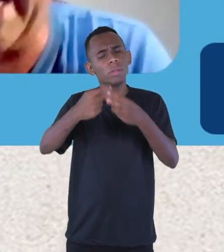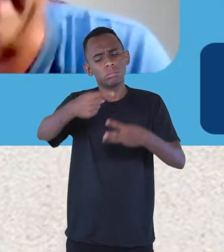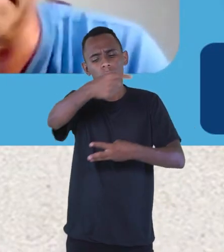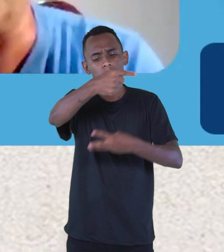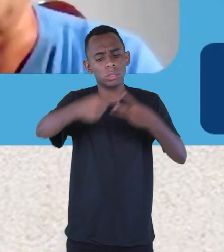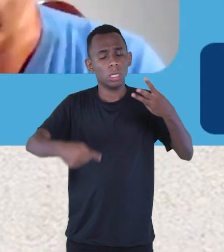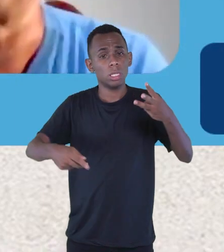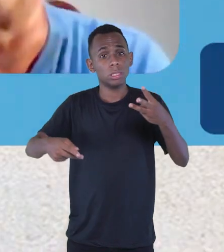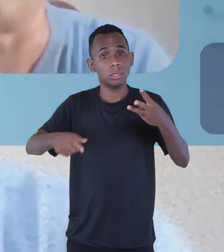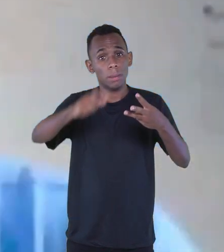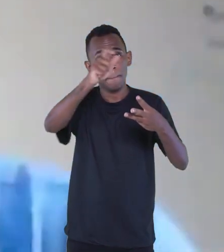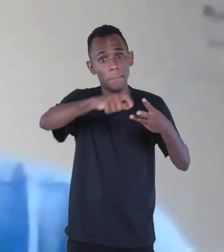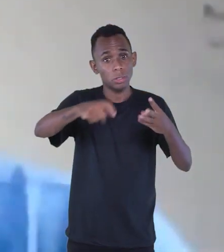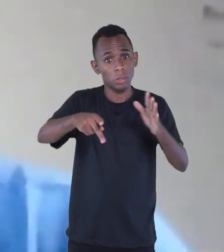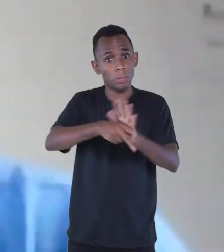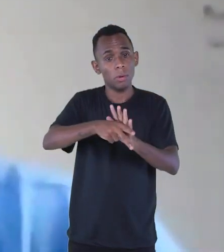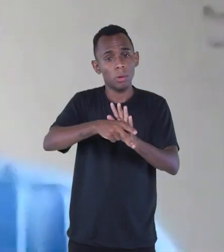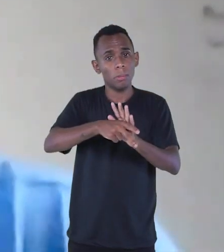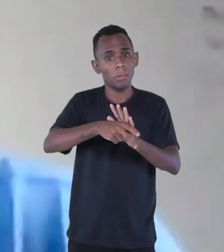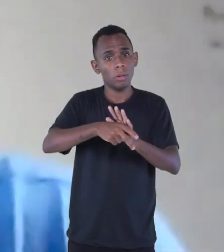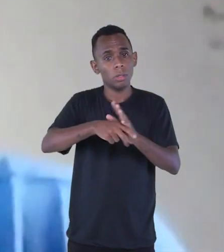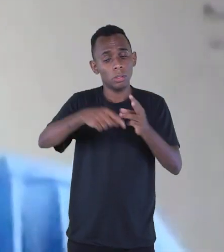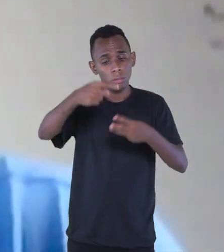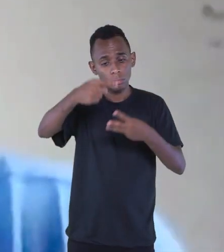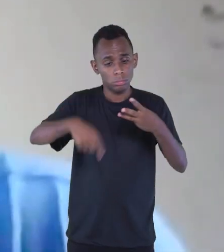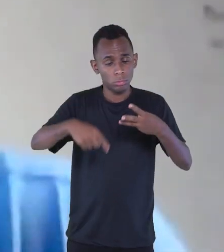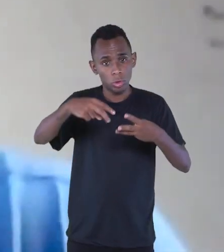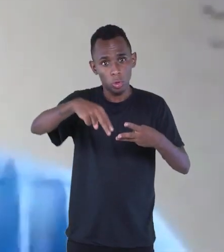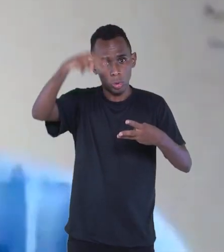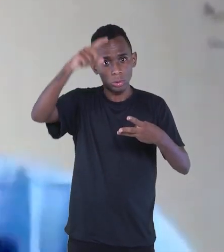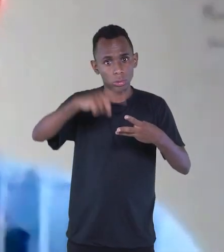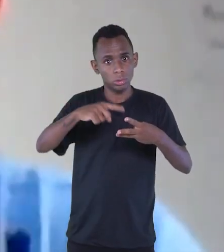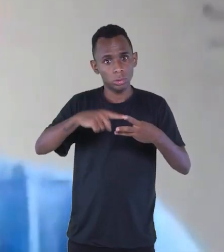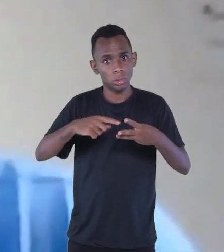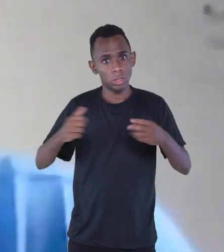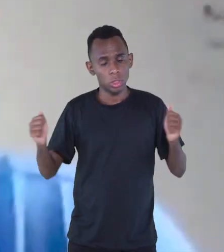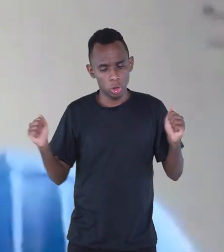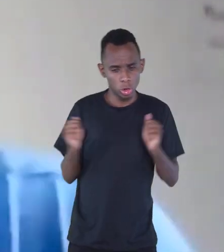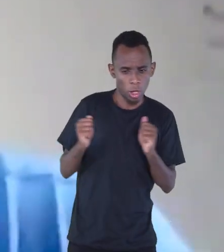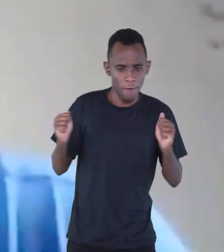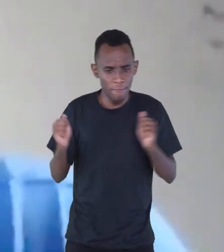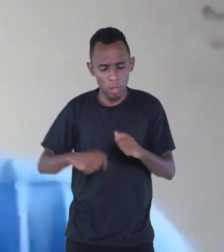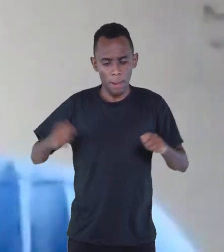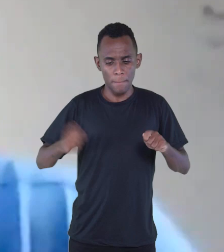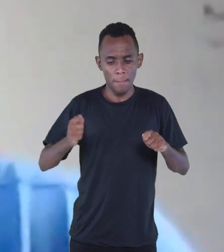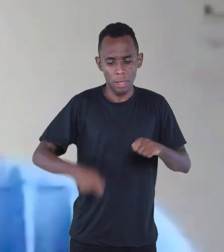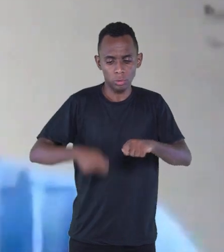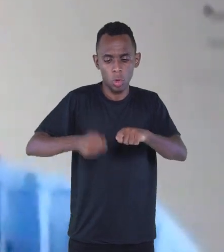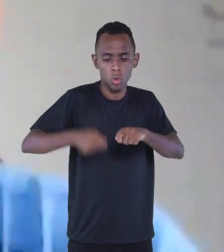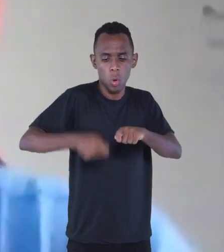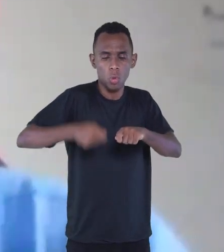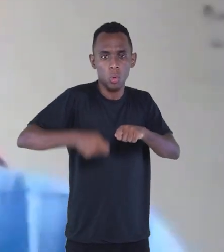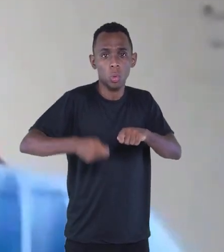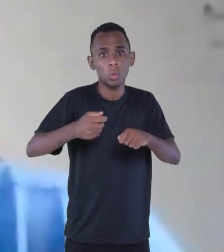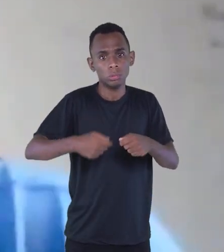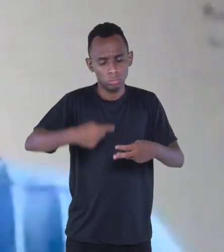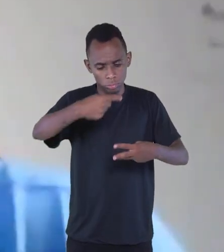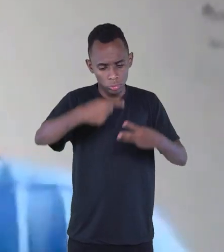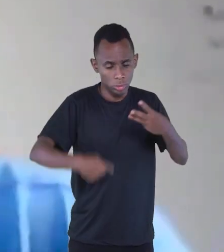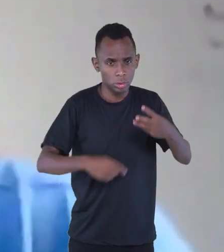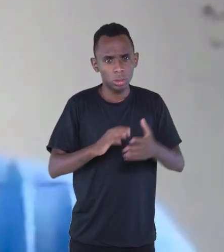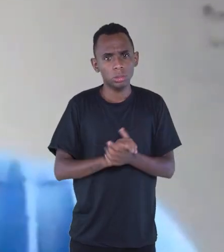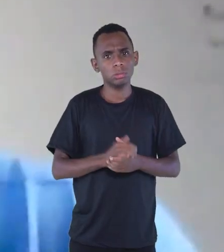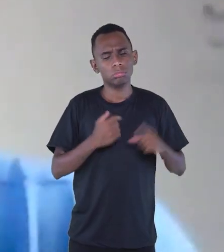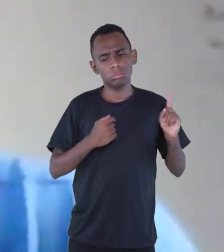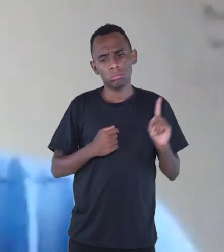nordestino clássico, sanfona, triângulo e zabumba. Isso era perto da minha casa, a minha mãe me levou numa reunião,